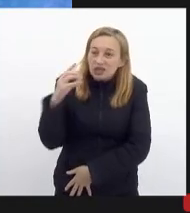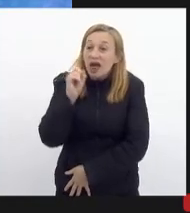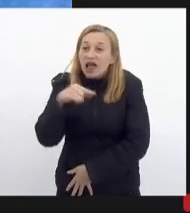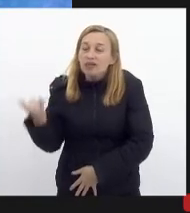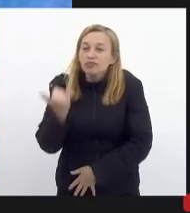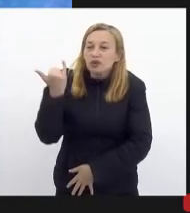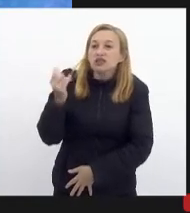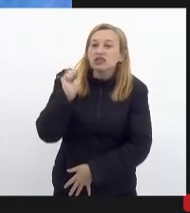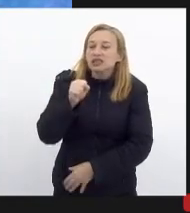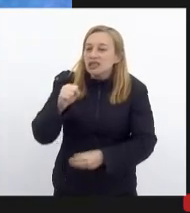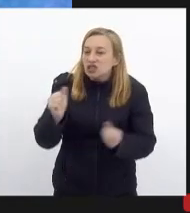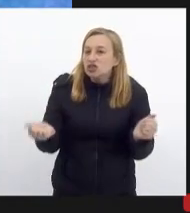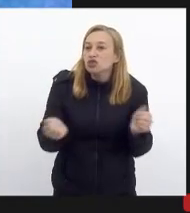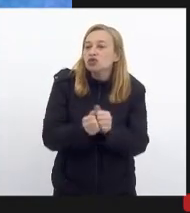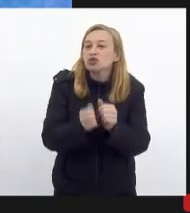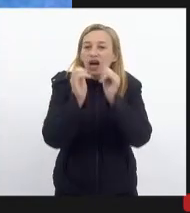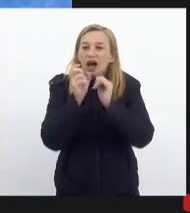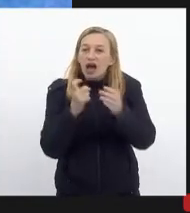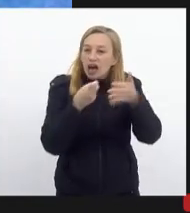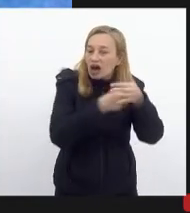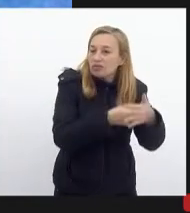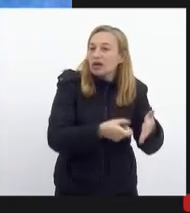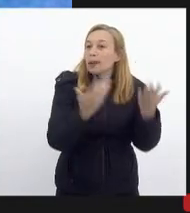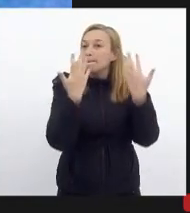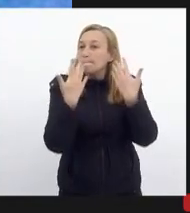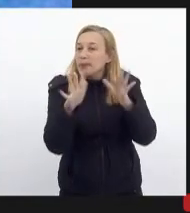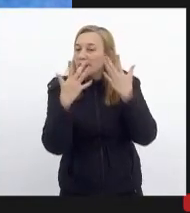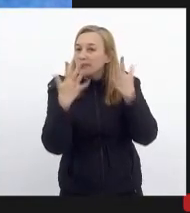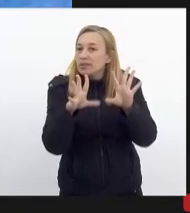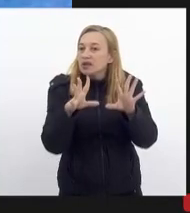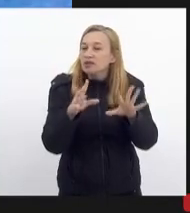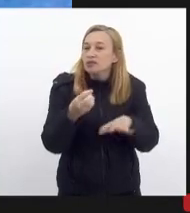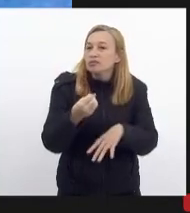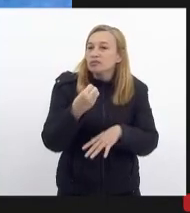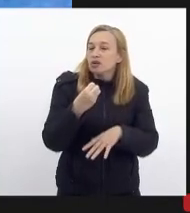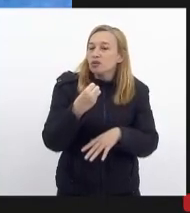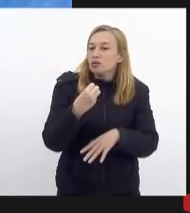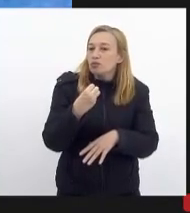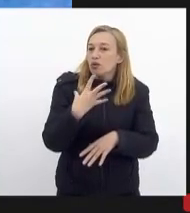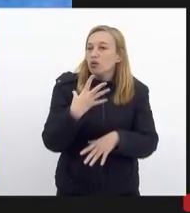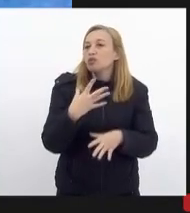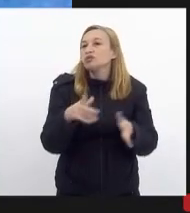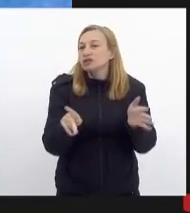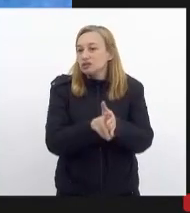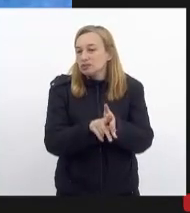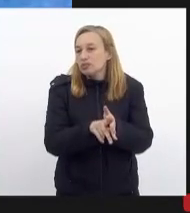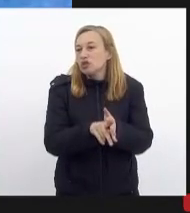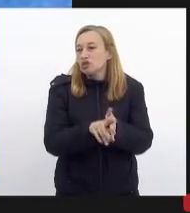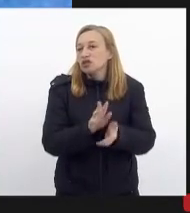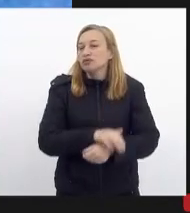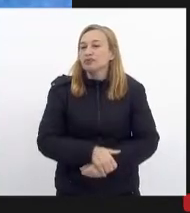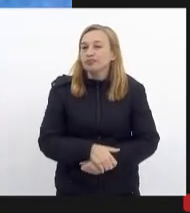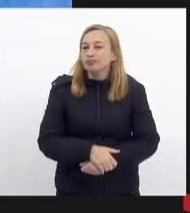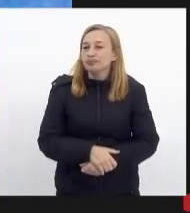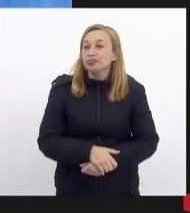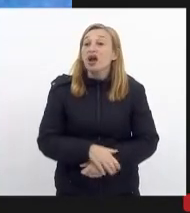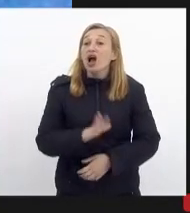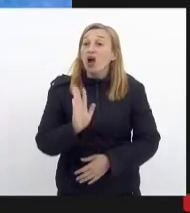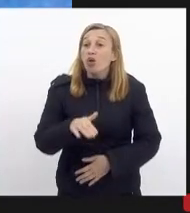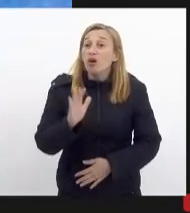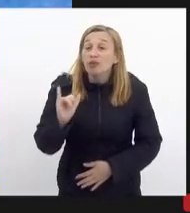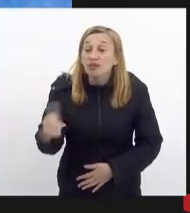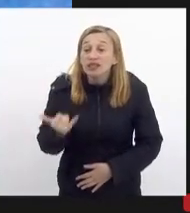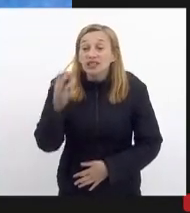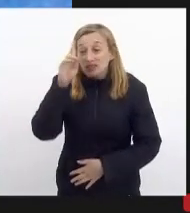envolver, a sociedade, denunciar. Parabéns pelo belíssimo projeto. Deixa eu aproveitar,